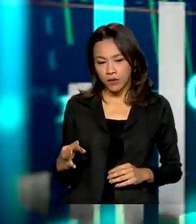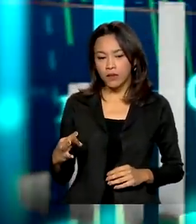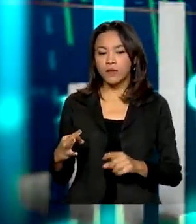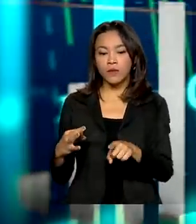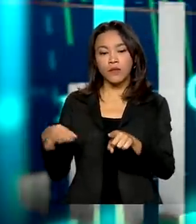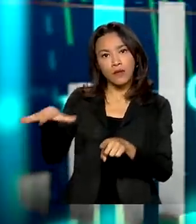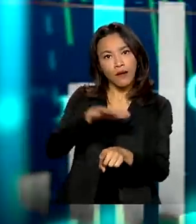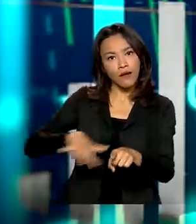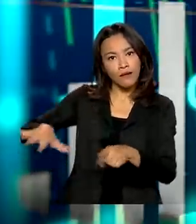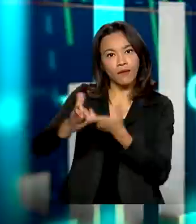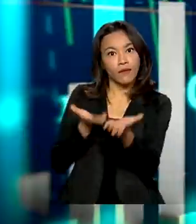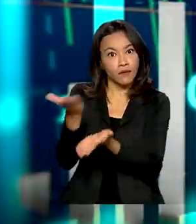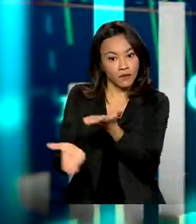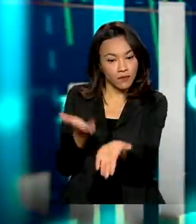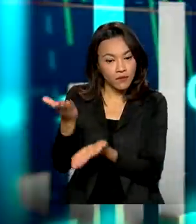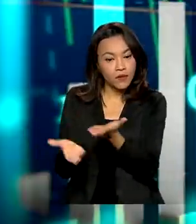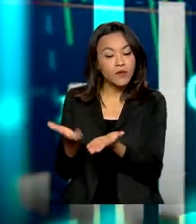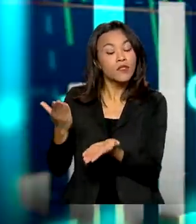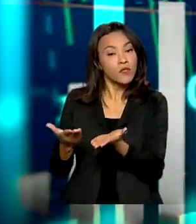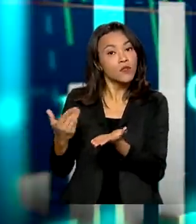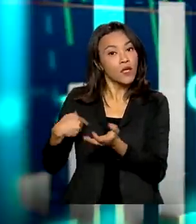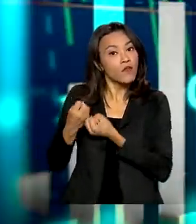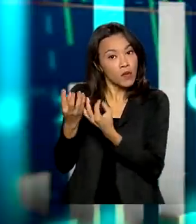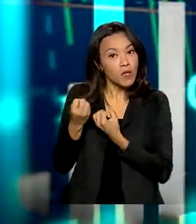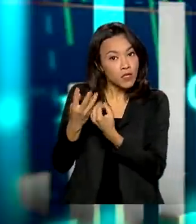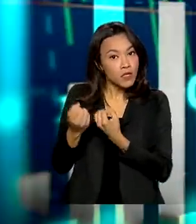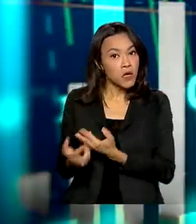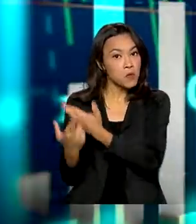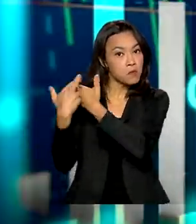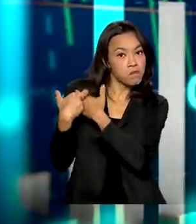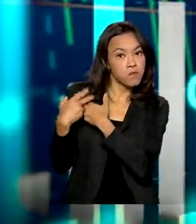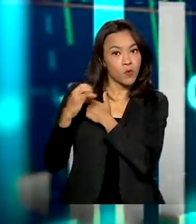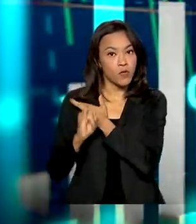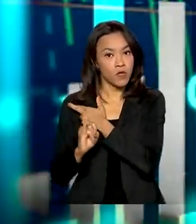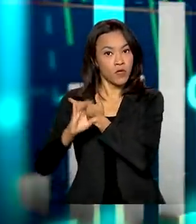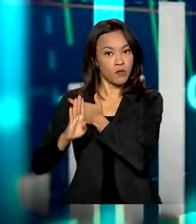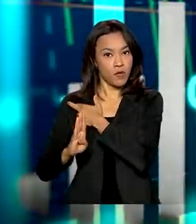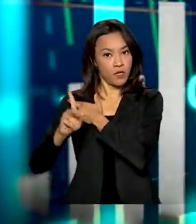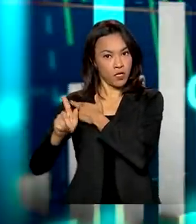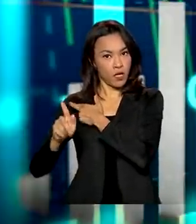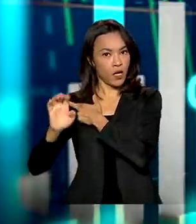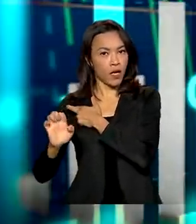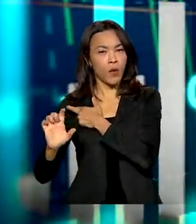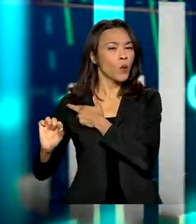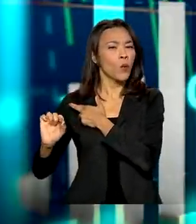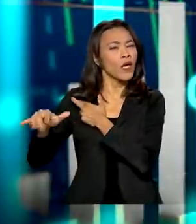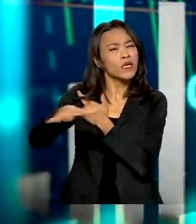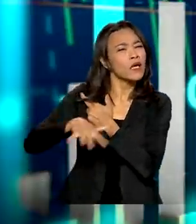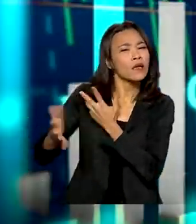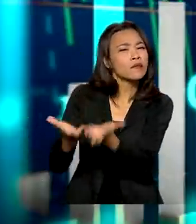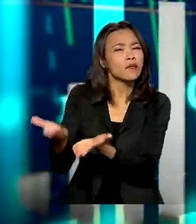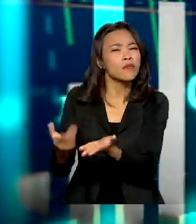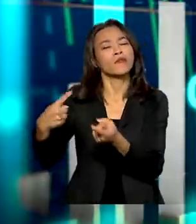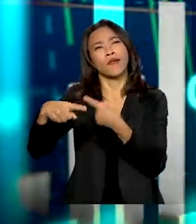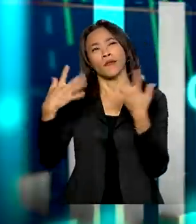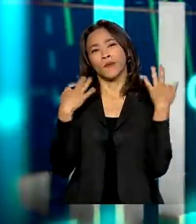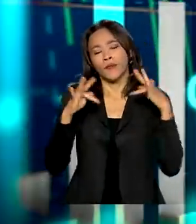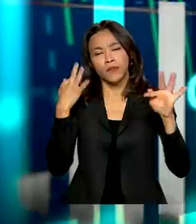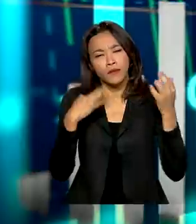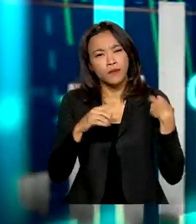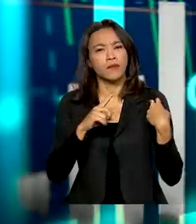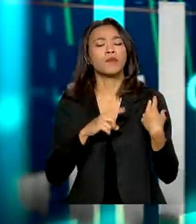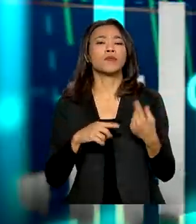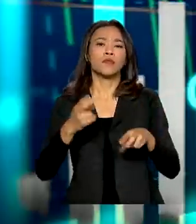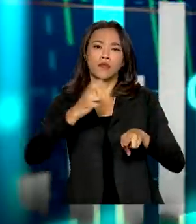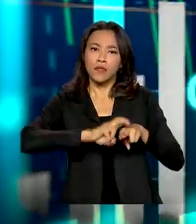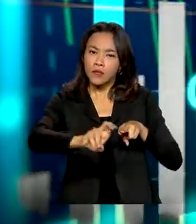então, do setor de serviços, de acordo com o levantamento do IBGE, são aqueles segmentos associados com o turismo, como, por exemplo, transportes, que teve um